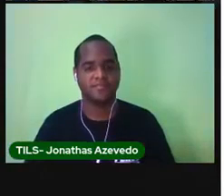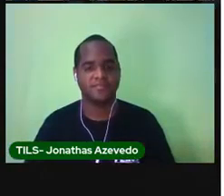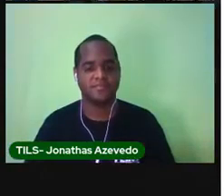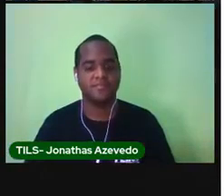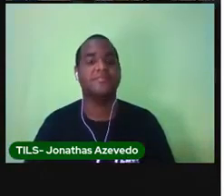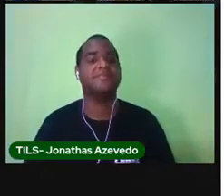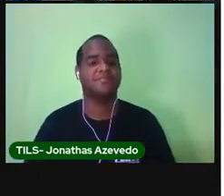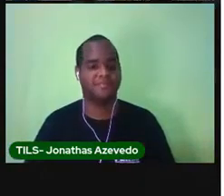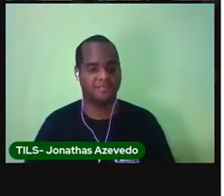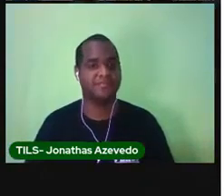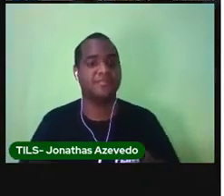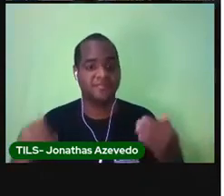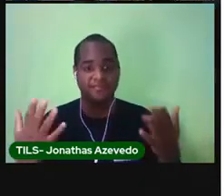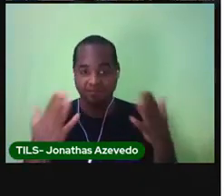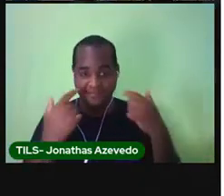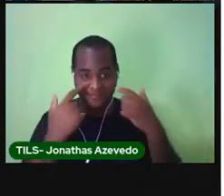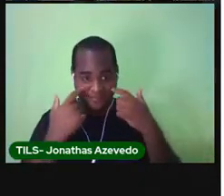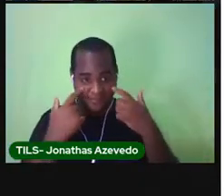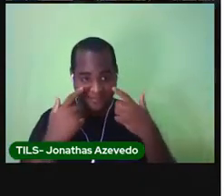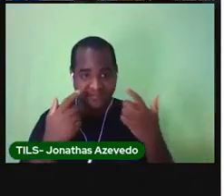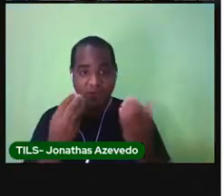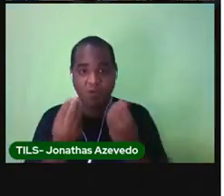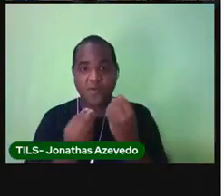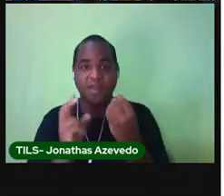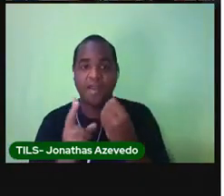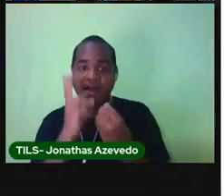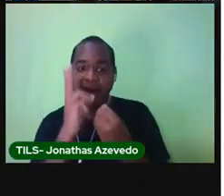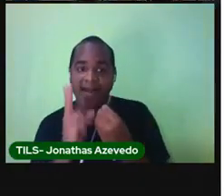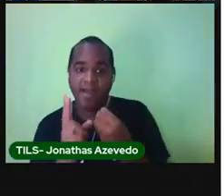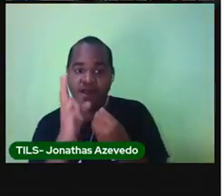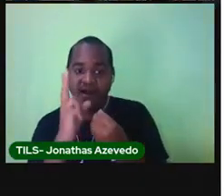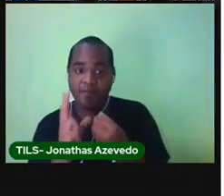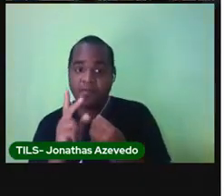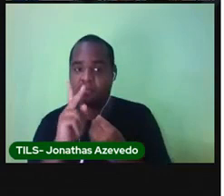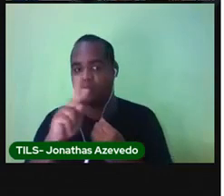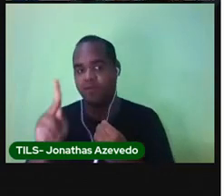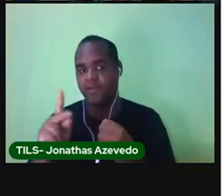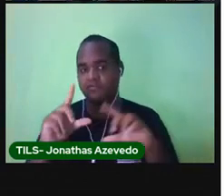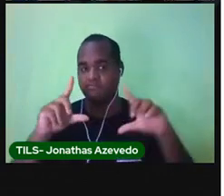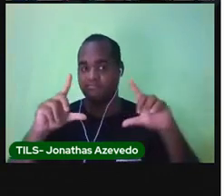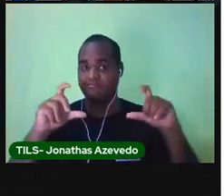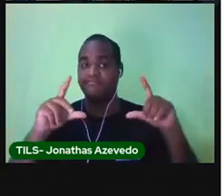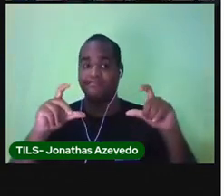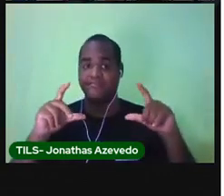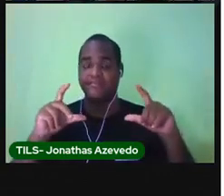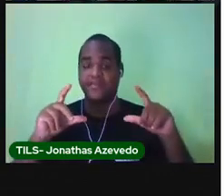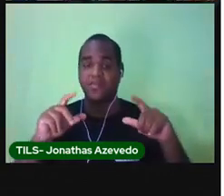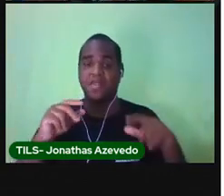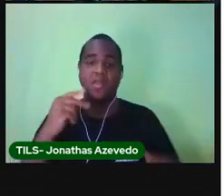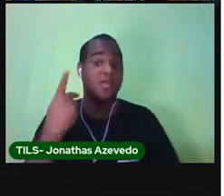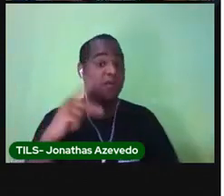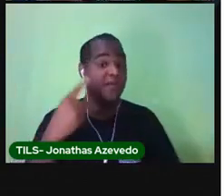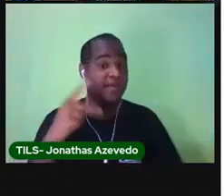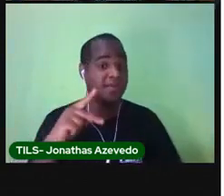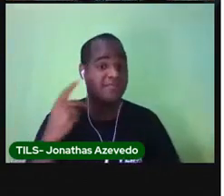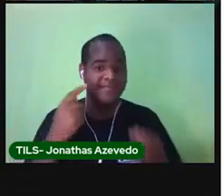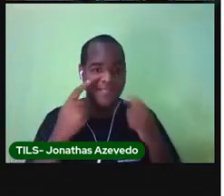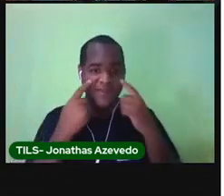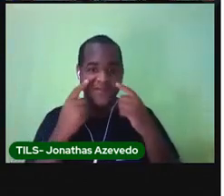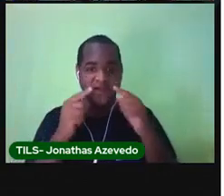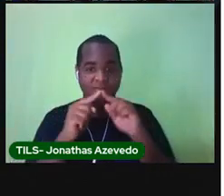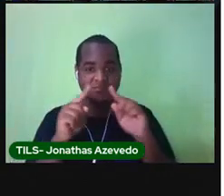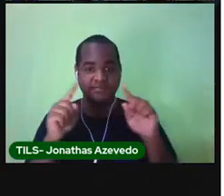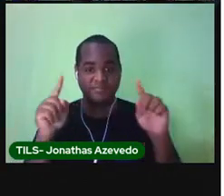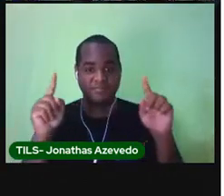Aí, na minha tarefinha tá cortada. Lembra que a Pró falou que a Pró tirou uma foto. Na sua tarefinha tem um